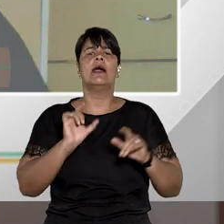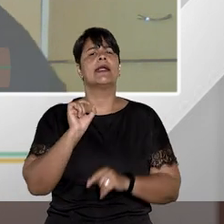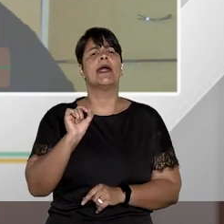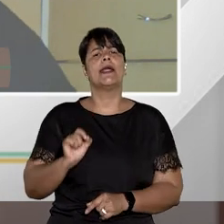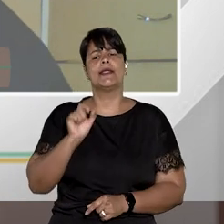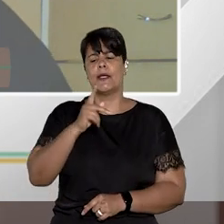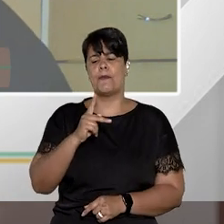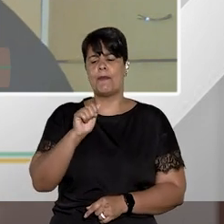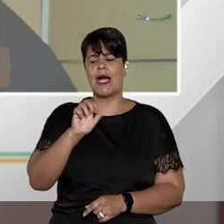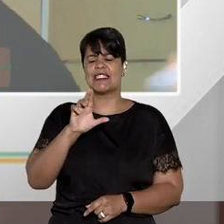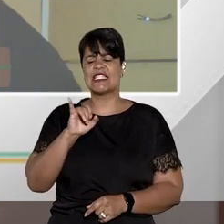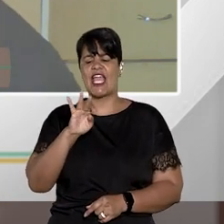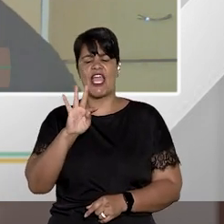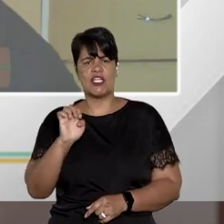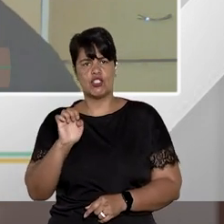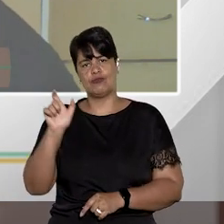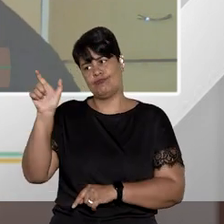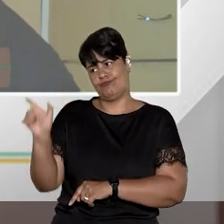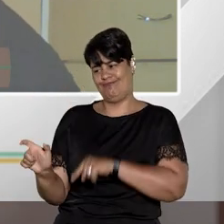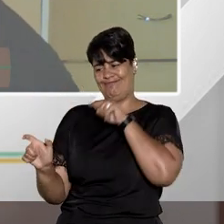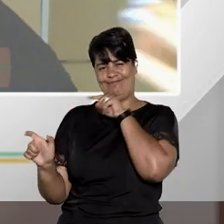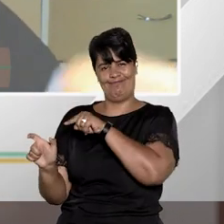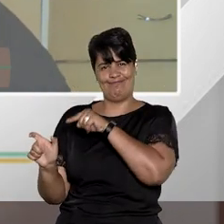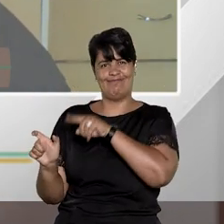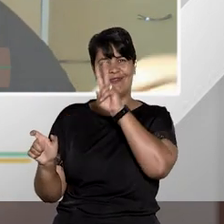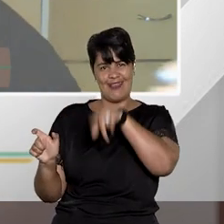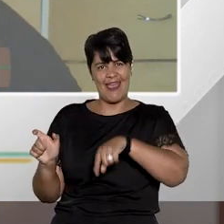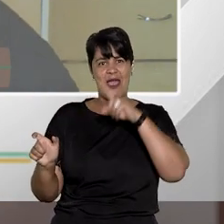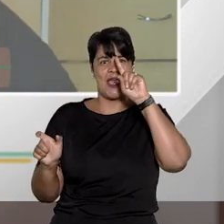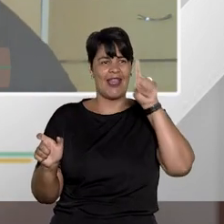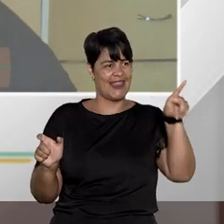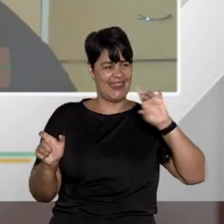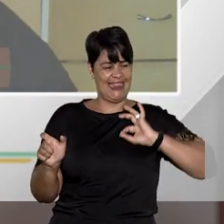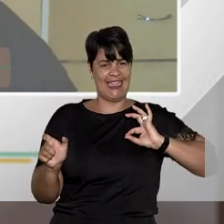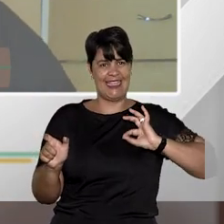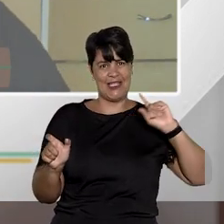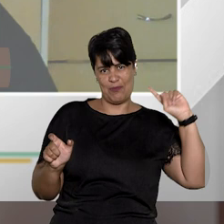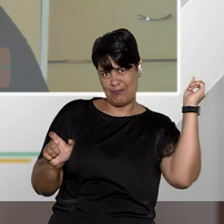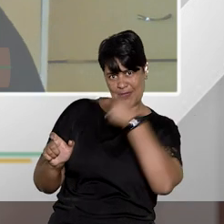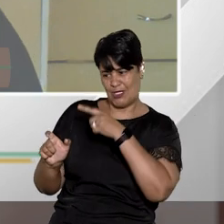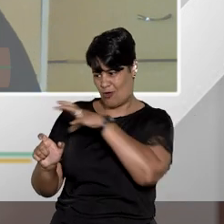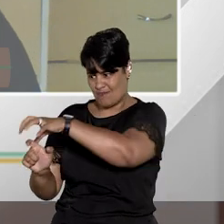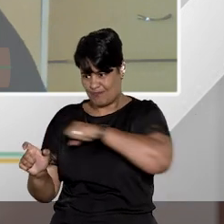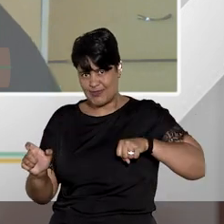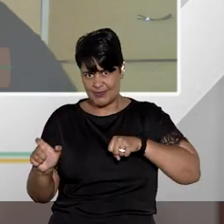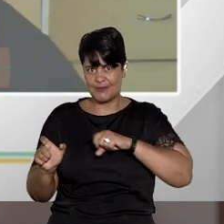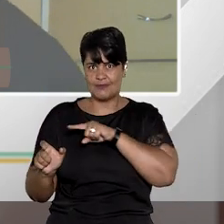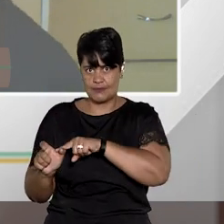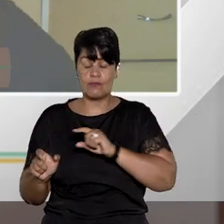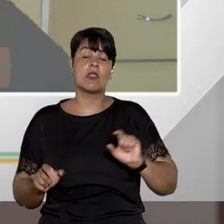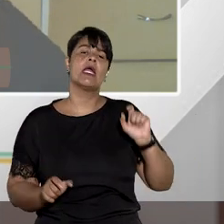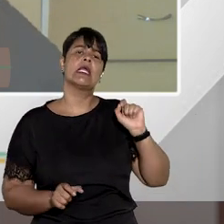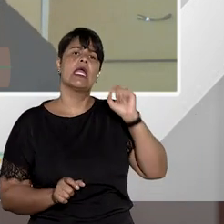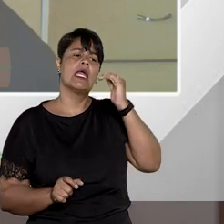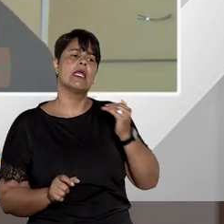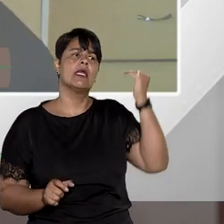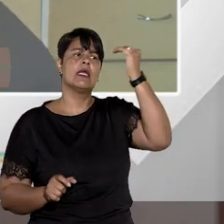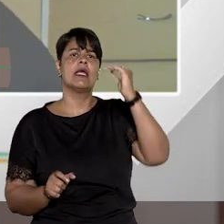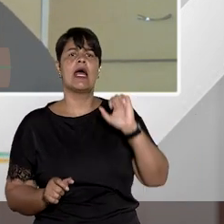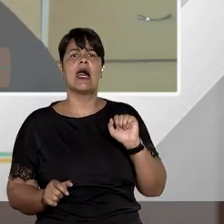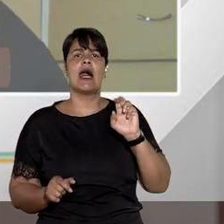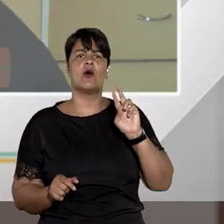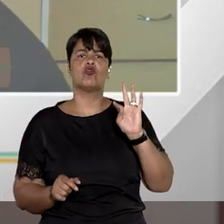paciente? É a pessoa que seria submetida a essa condução coercitiva. Quem é a autoridade